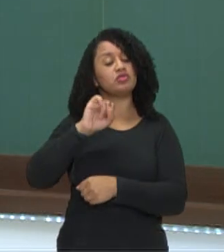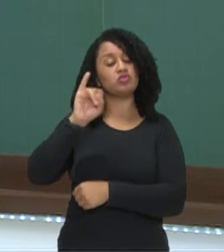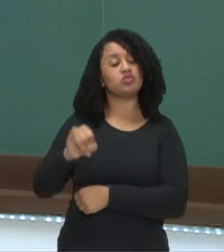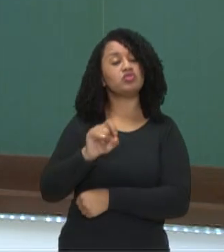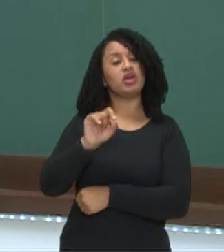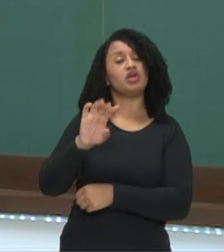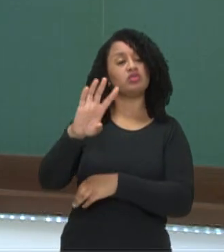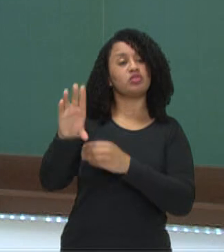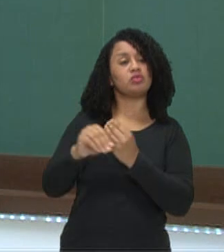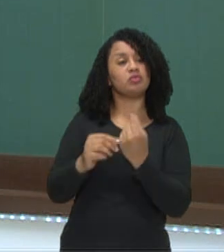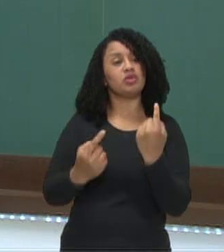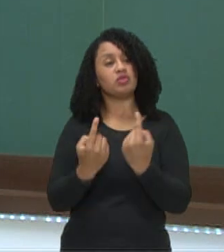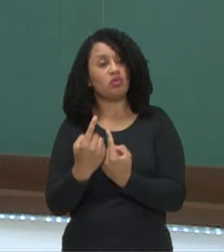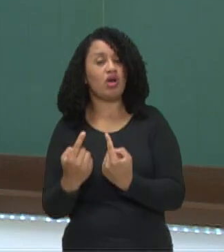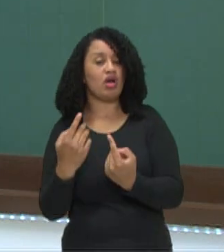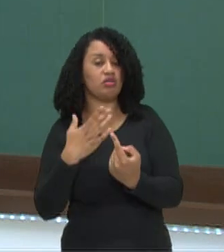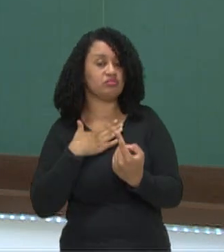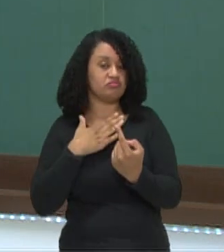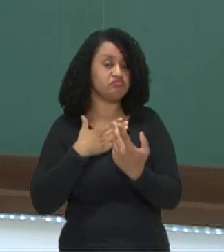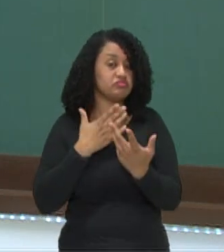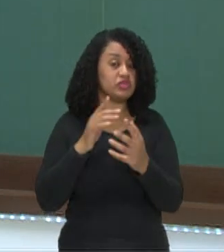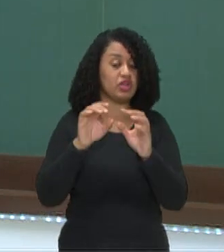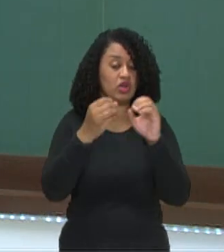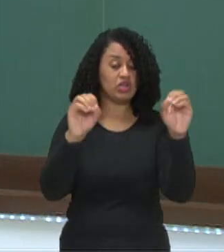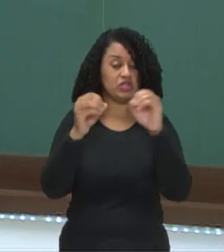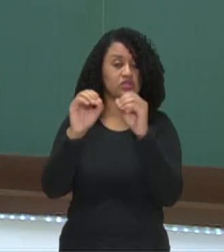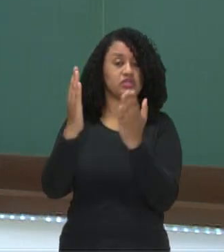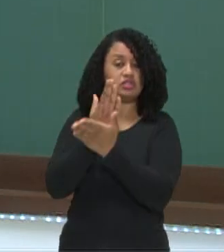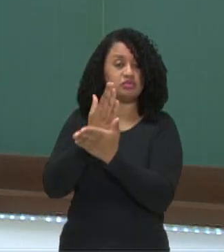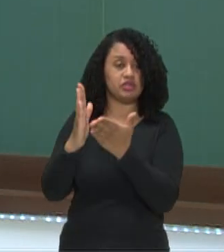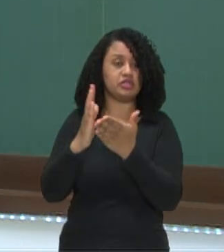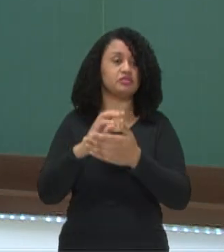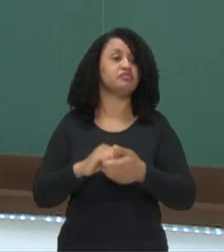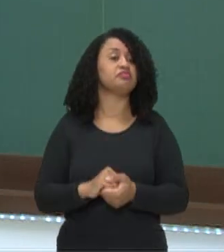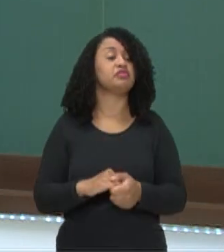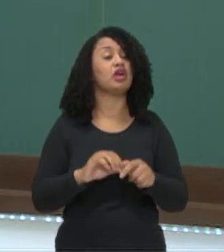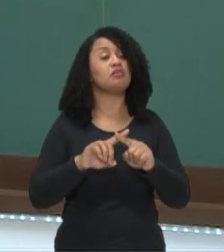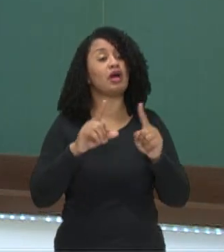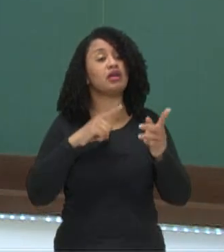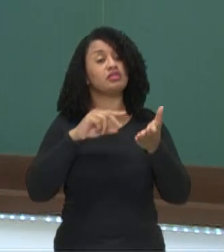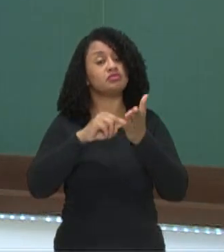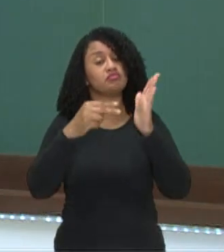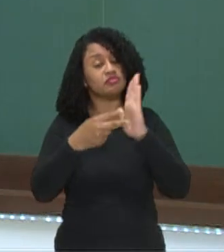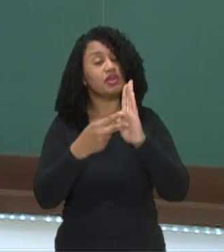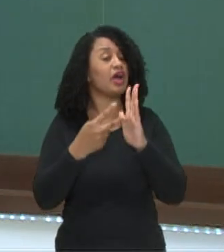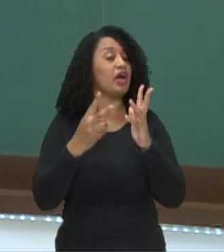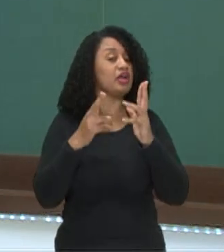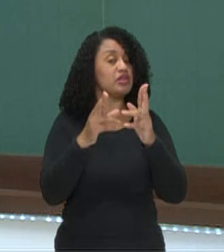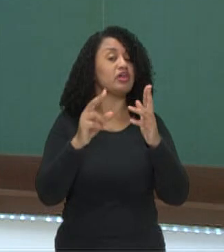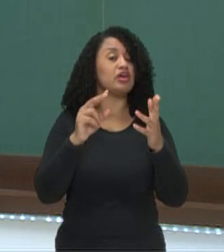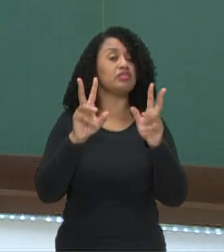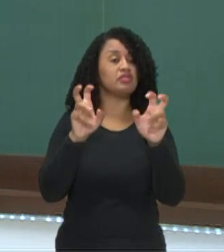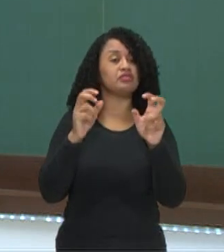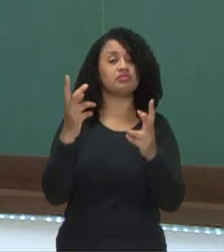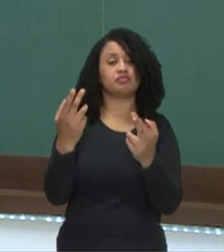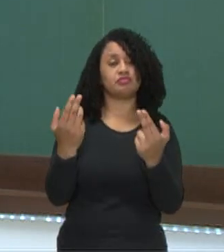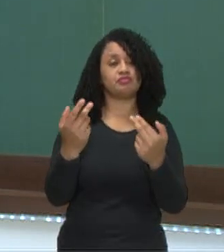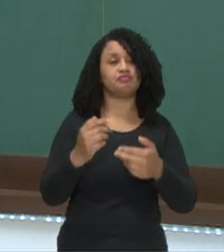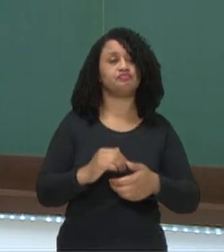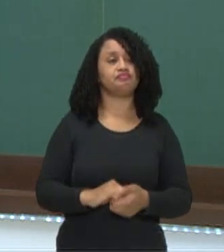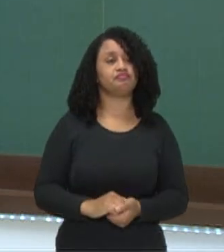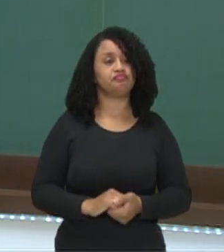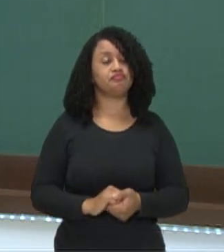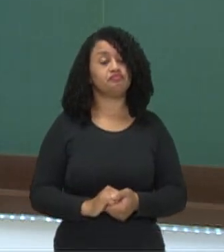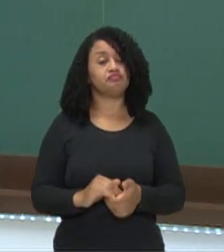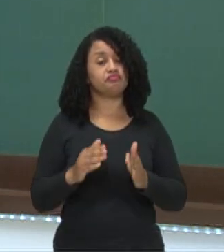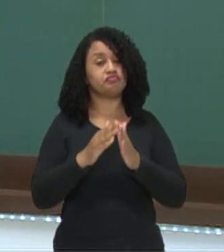complementos, o seu verbo e os seus complementos, embora elas tratem do mesmo sentido, do mesmo assunto. O